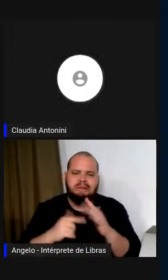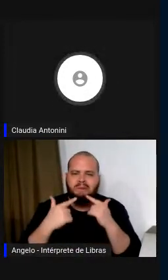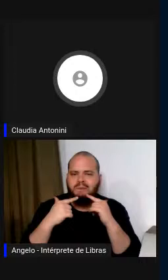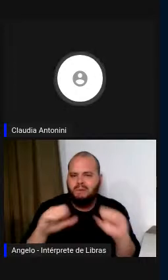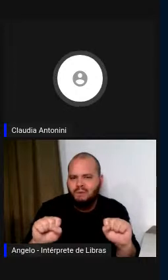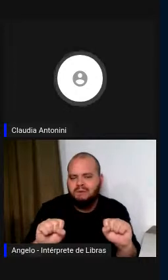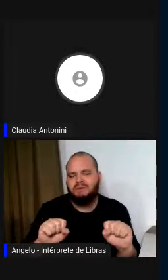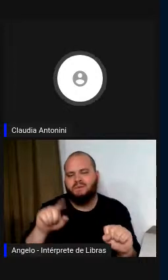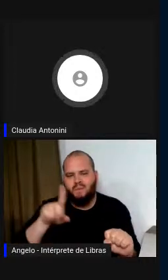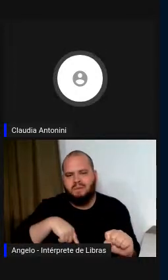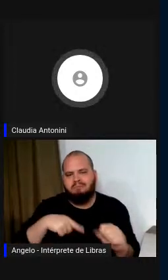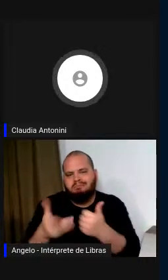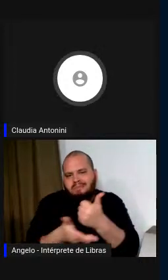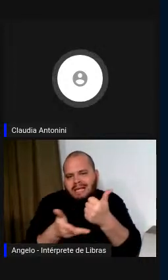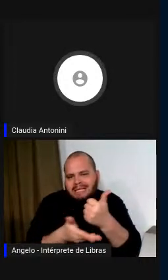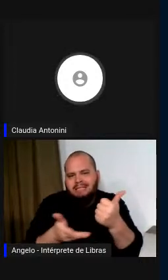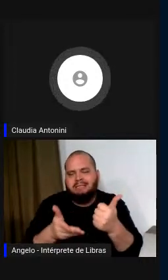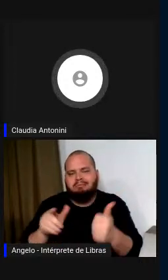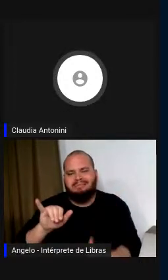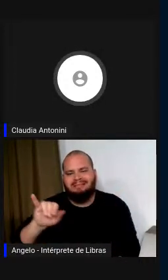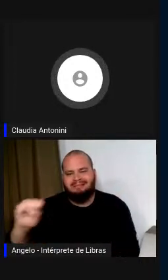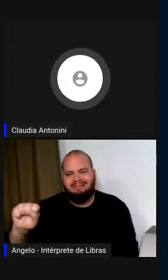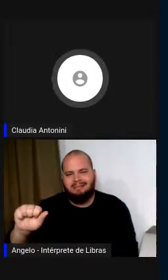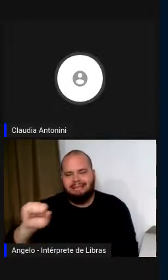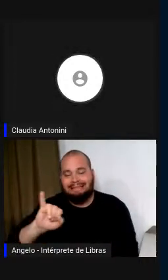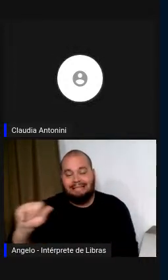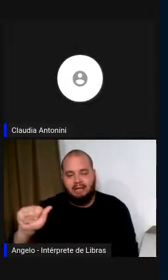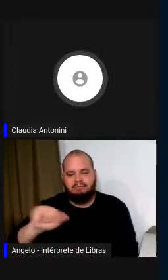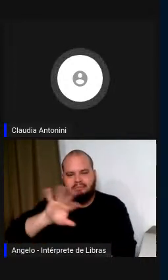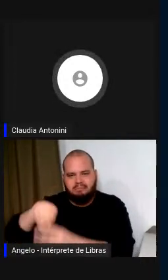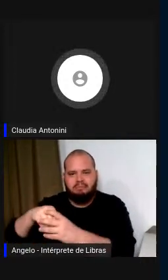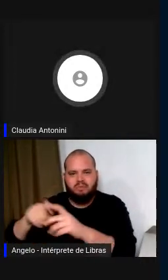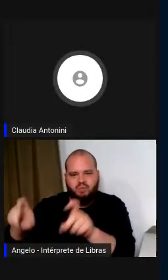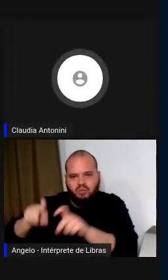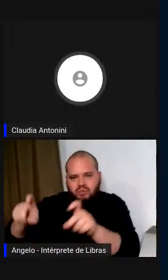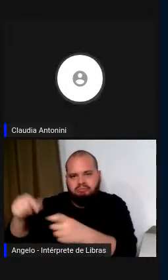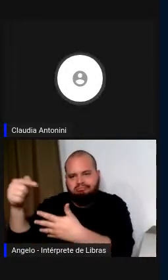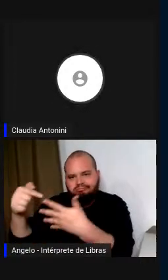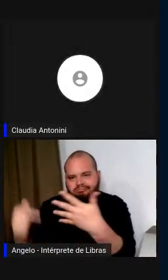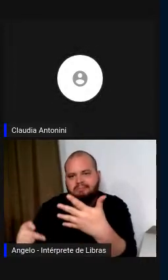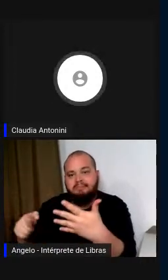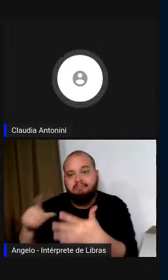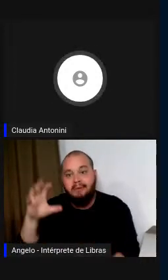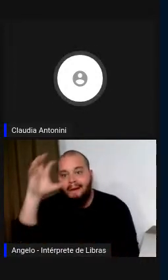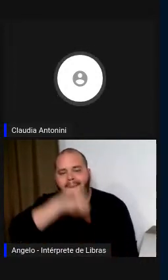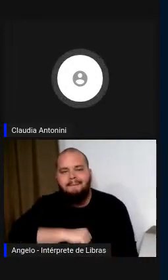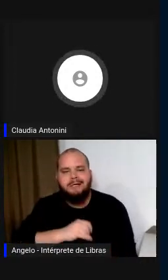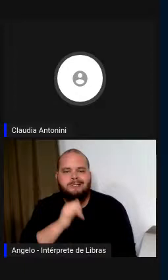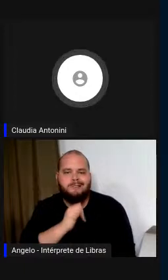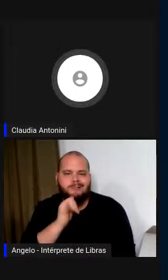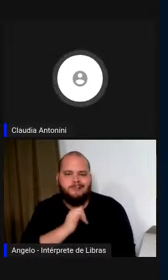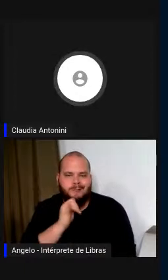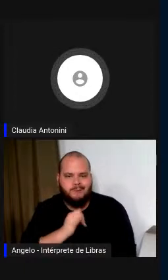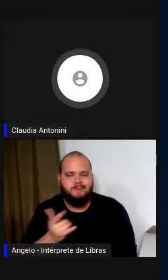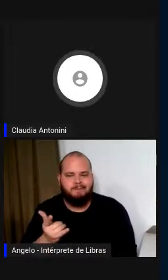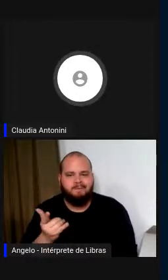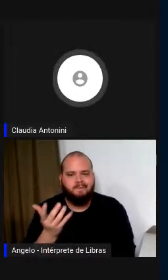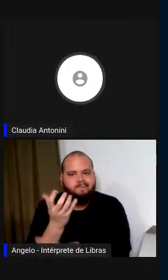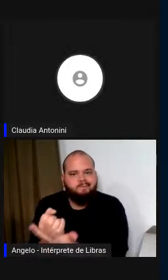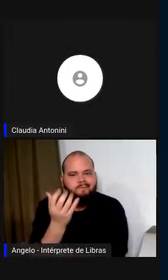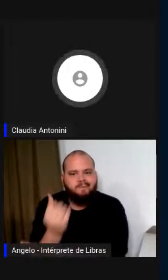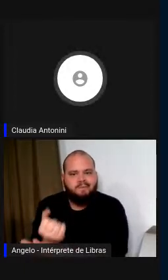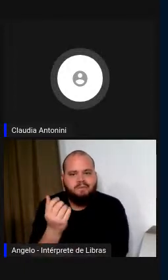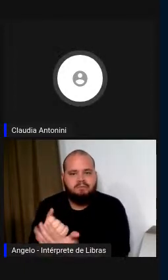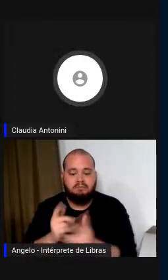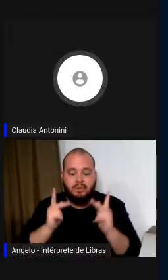aplicada à linguagem que aprende, aprende com os exemplos. Alguém propõe tantos dados,